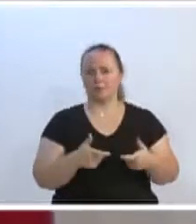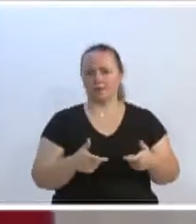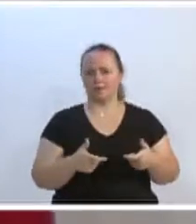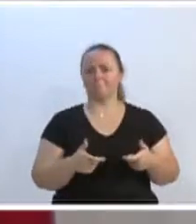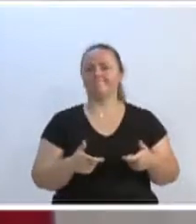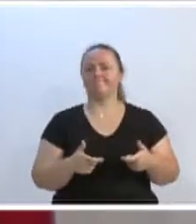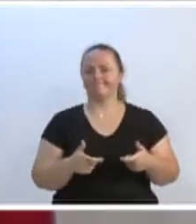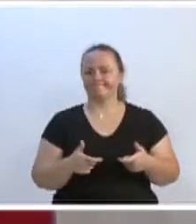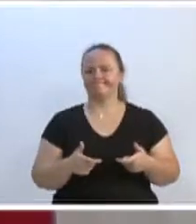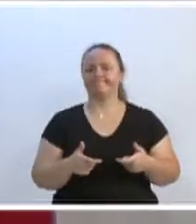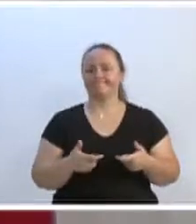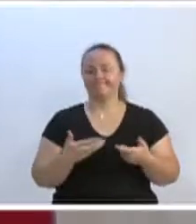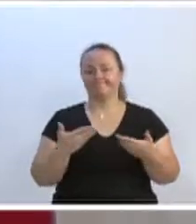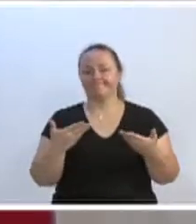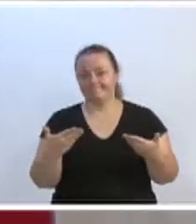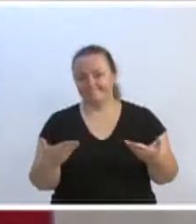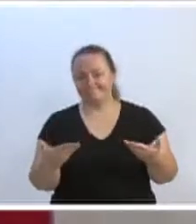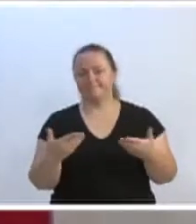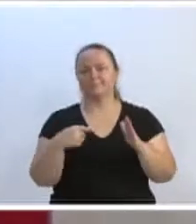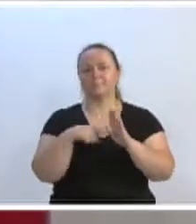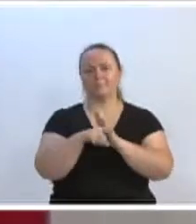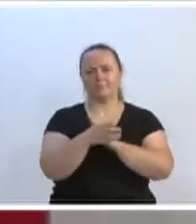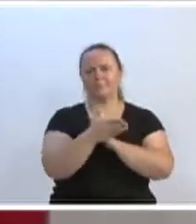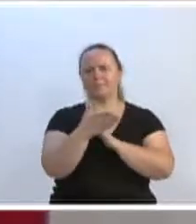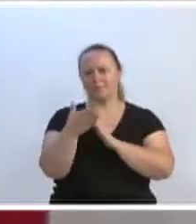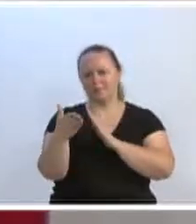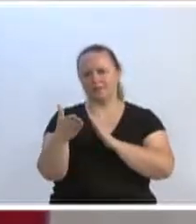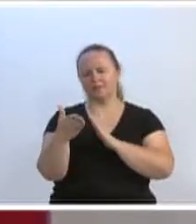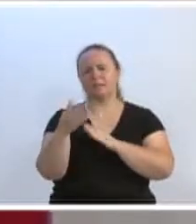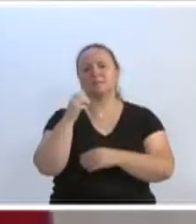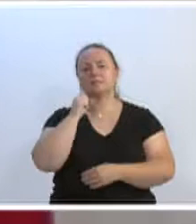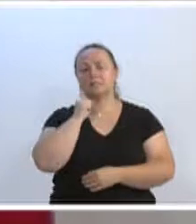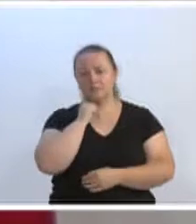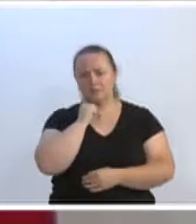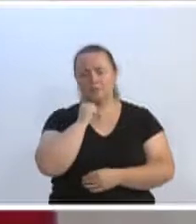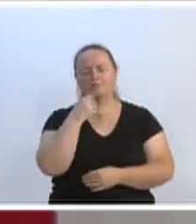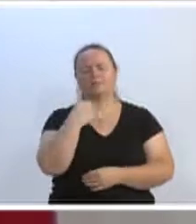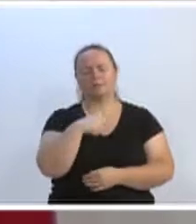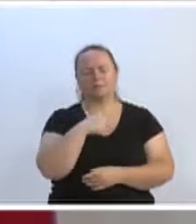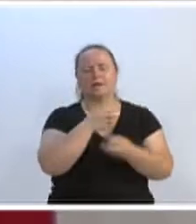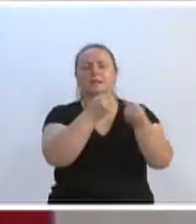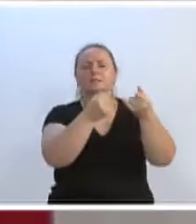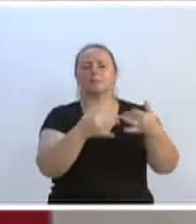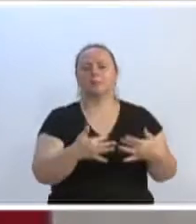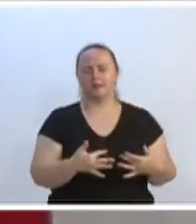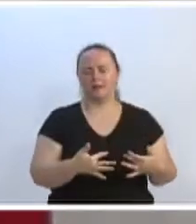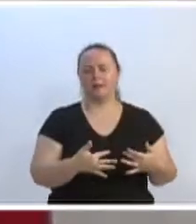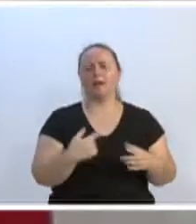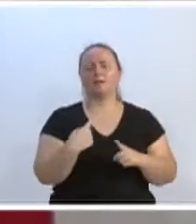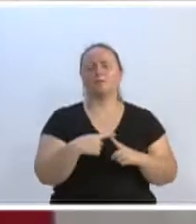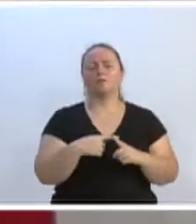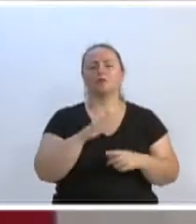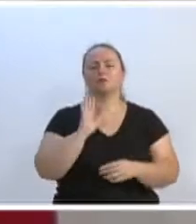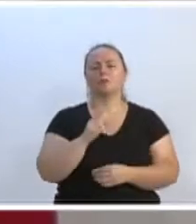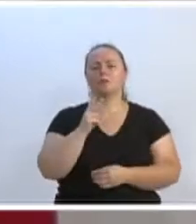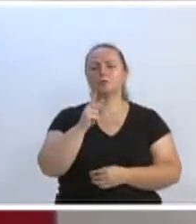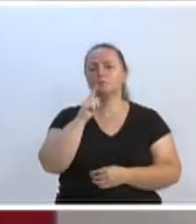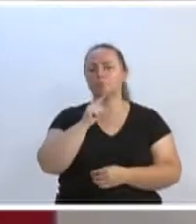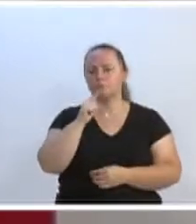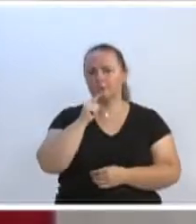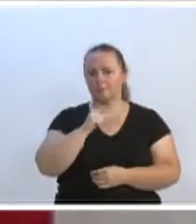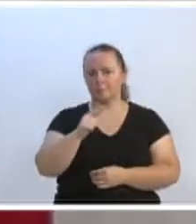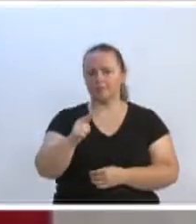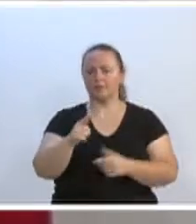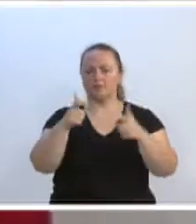Então, eu gostaria que o vereador Silvio Zimmermann, que Vossa Excelência, relatasse essa situação. Eu já vim há duas semanas aqui falando que a mesma